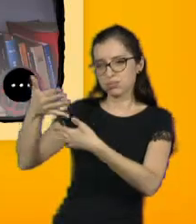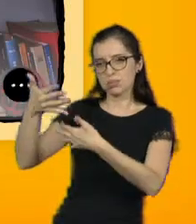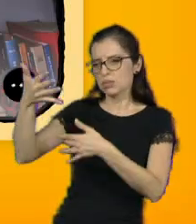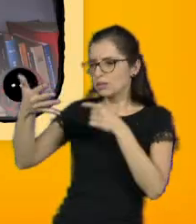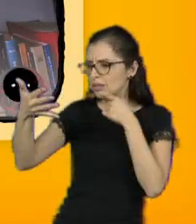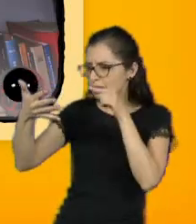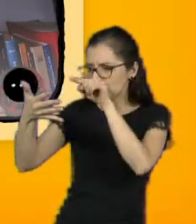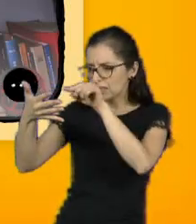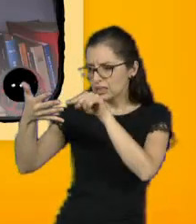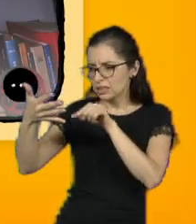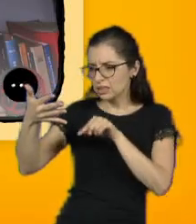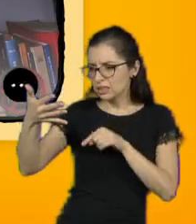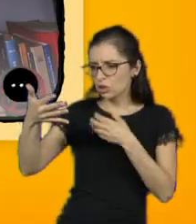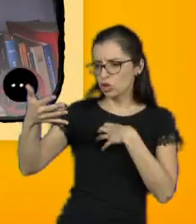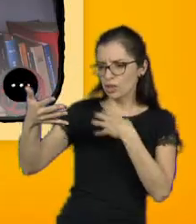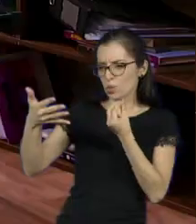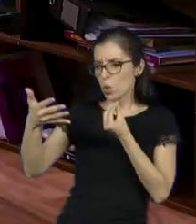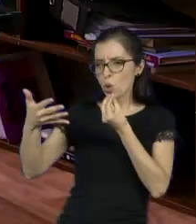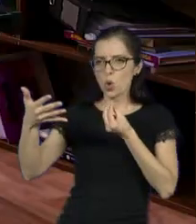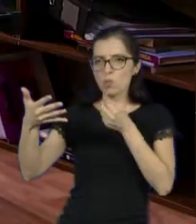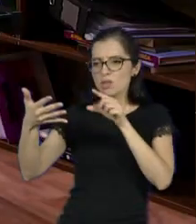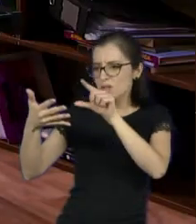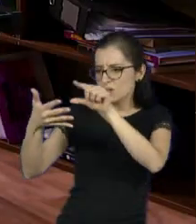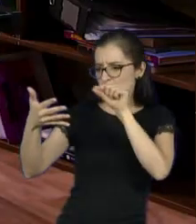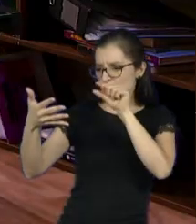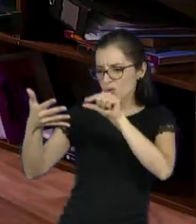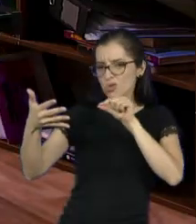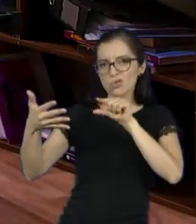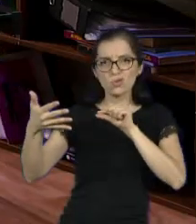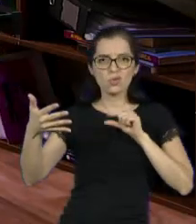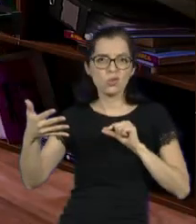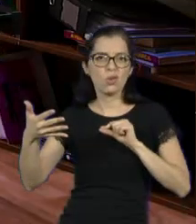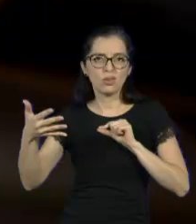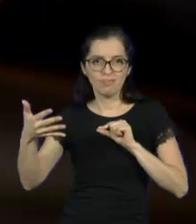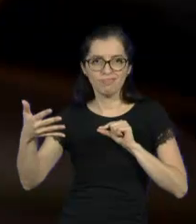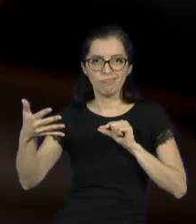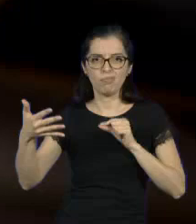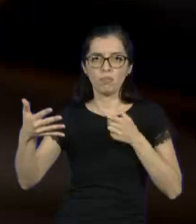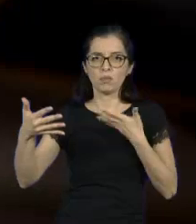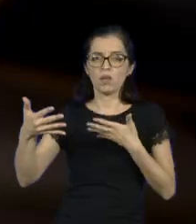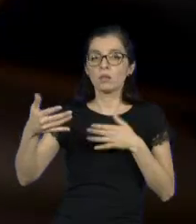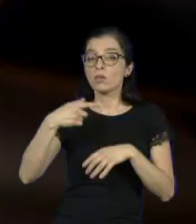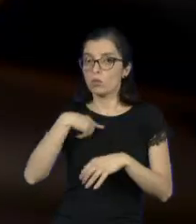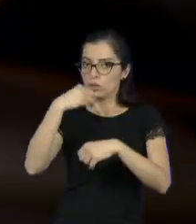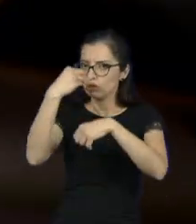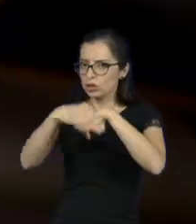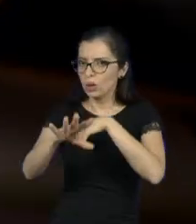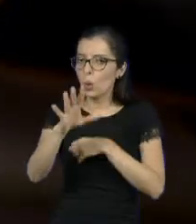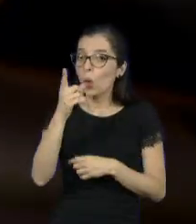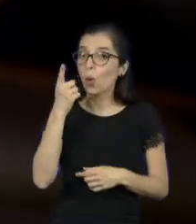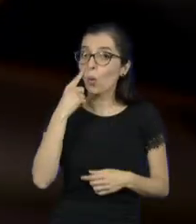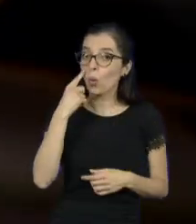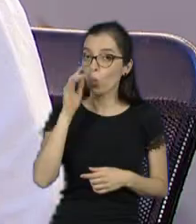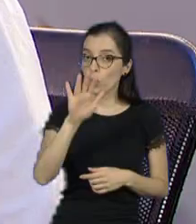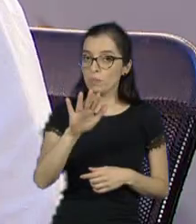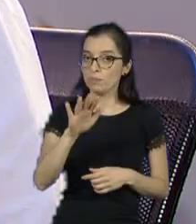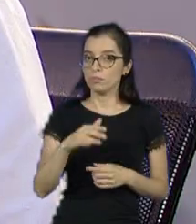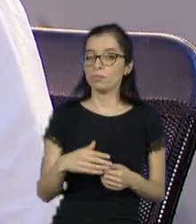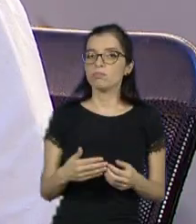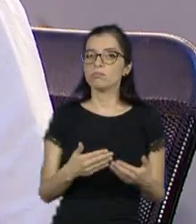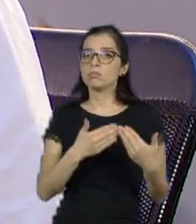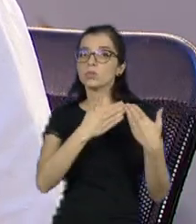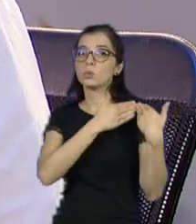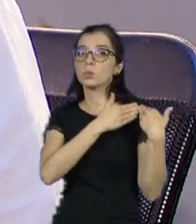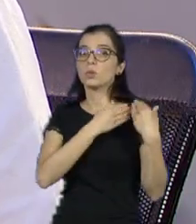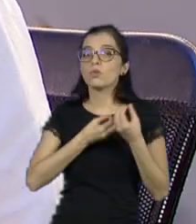e transformar em conhecimento. O que fazer? A primeira dica que eu dou é você checar a fonte dessa informação. E quando eu